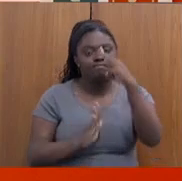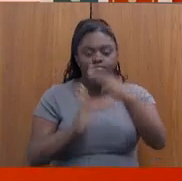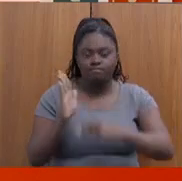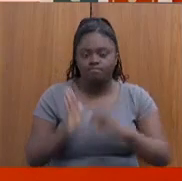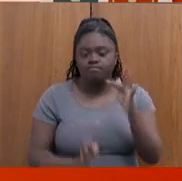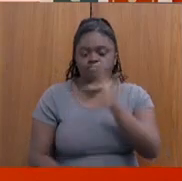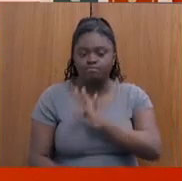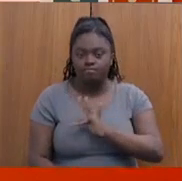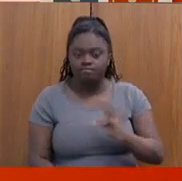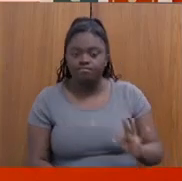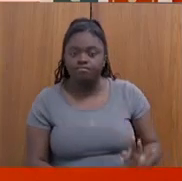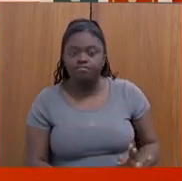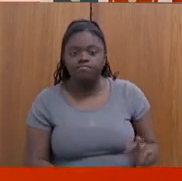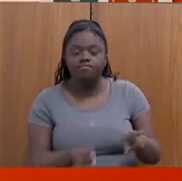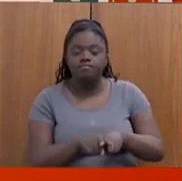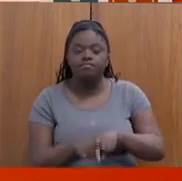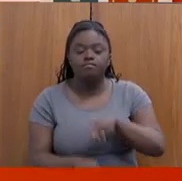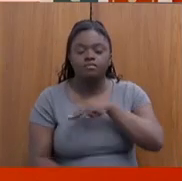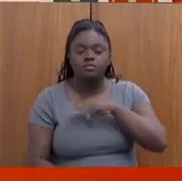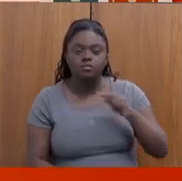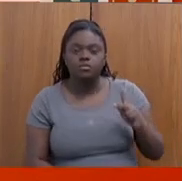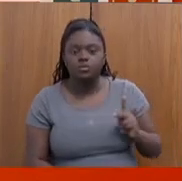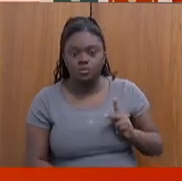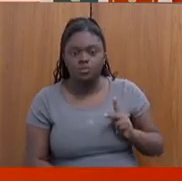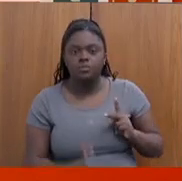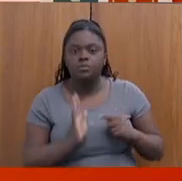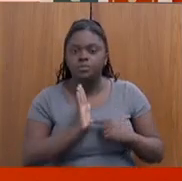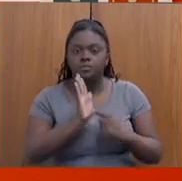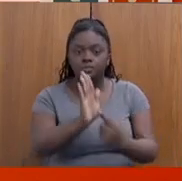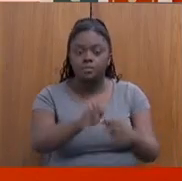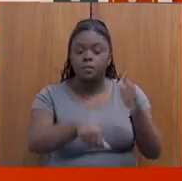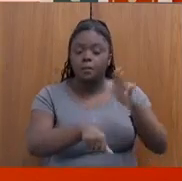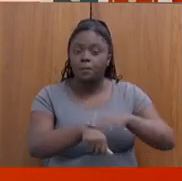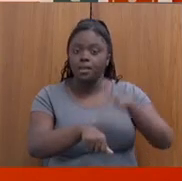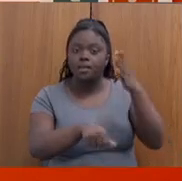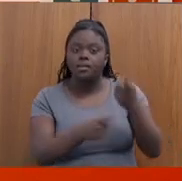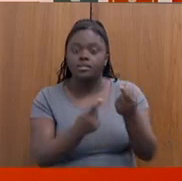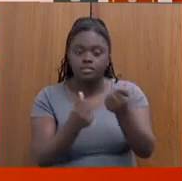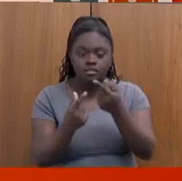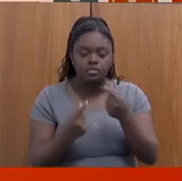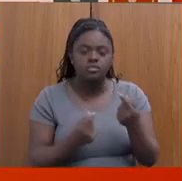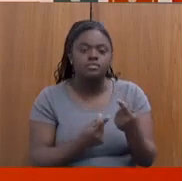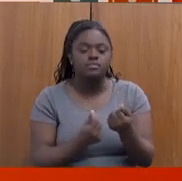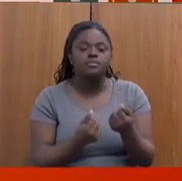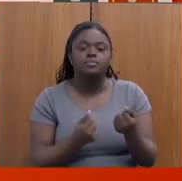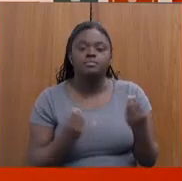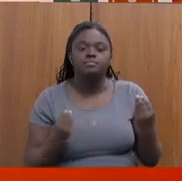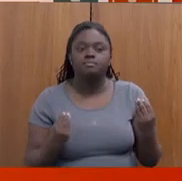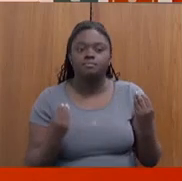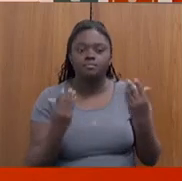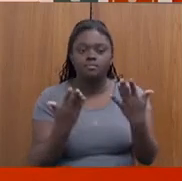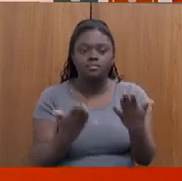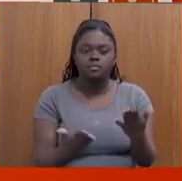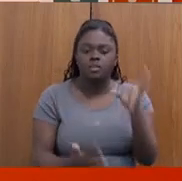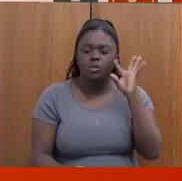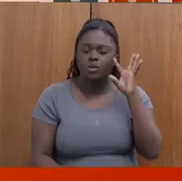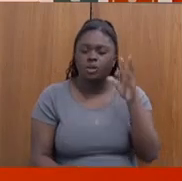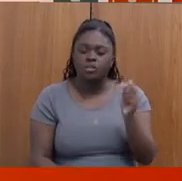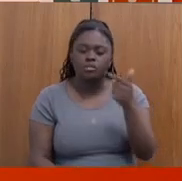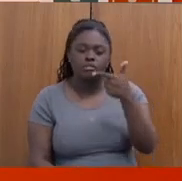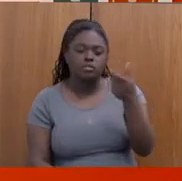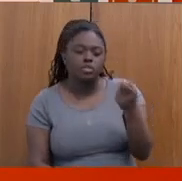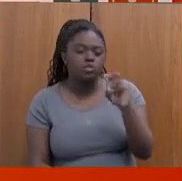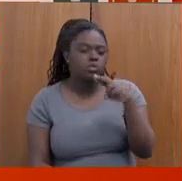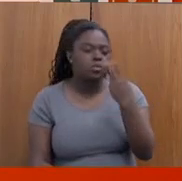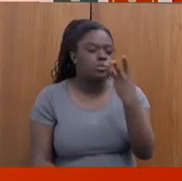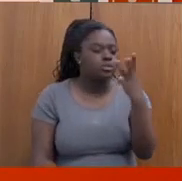e o Ministério Público agora está colocando mais recursos, acho que para 20 ou 30 unidades, então